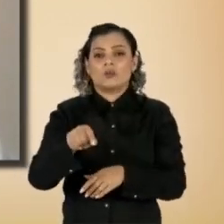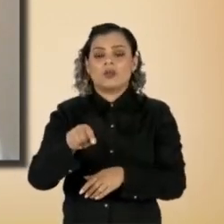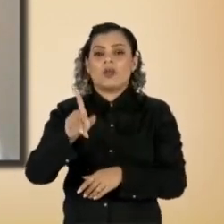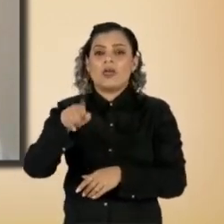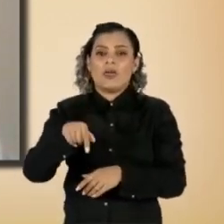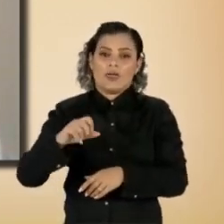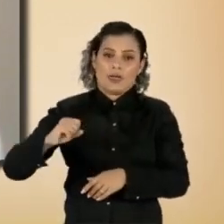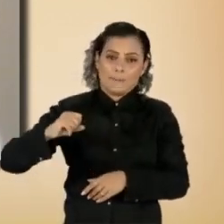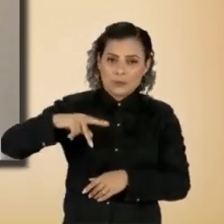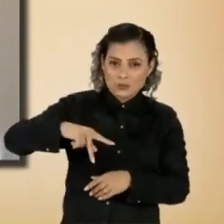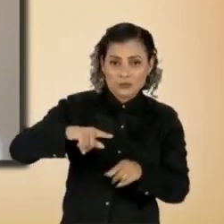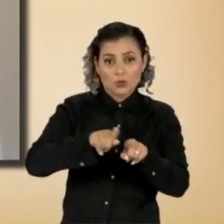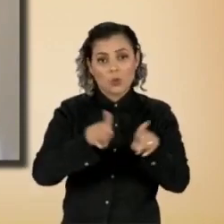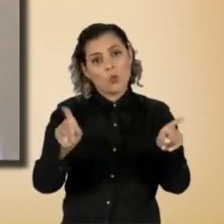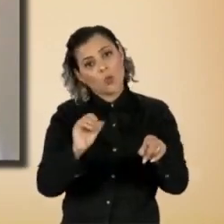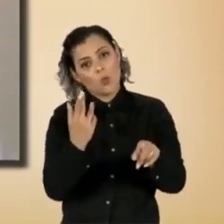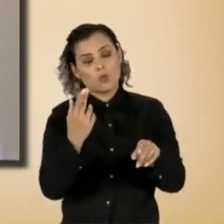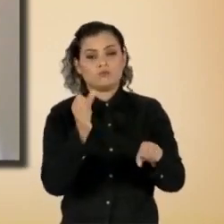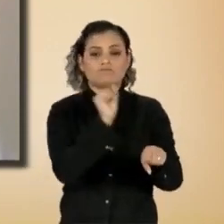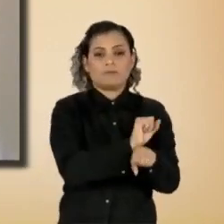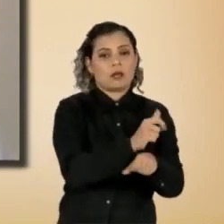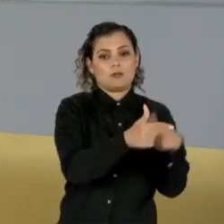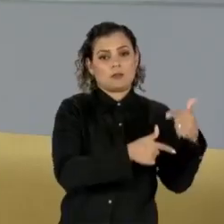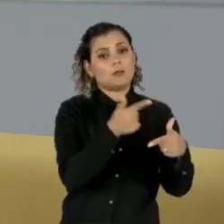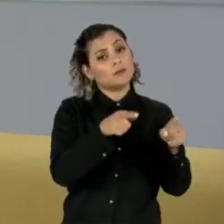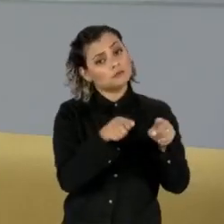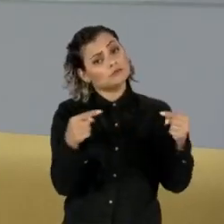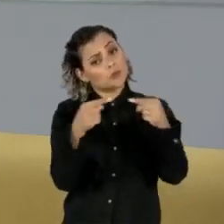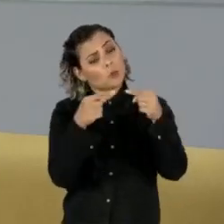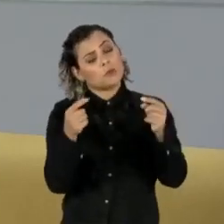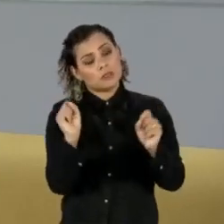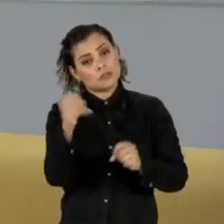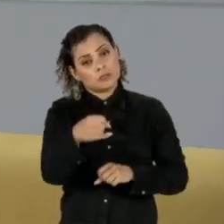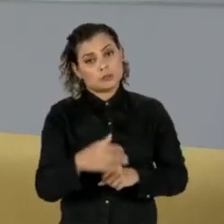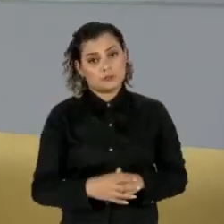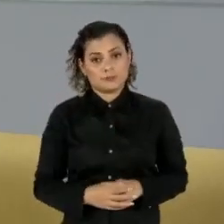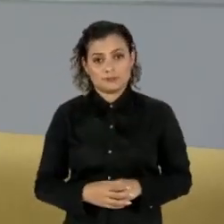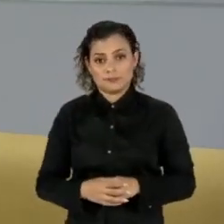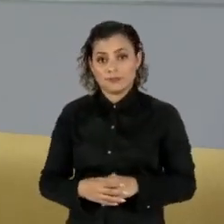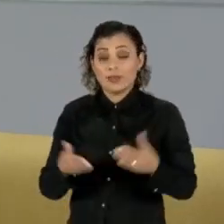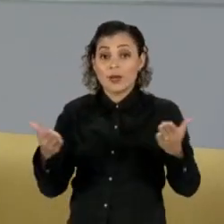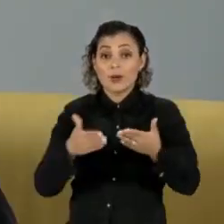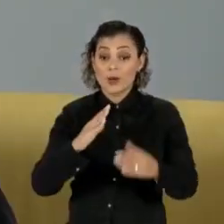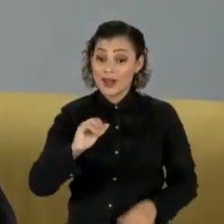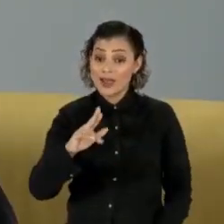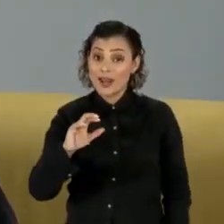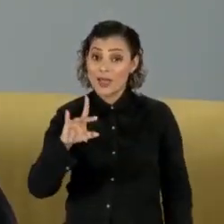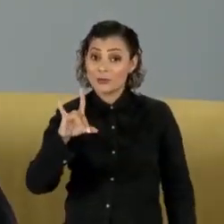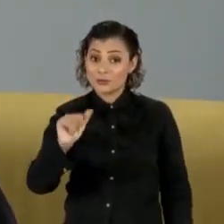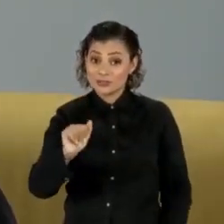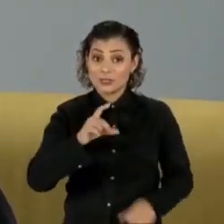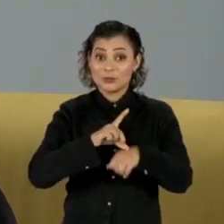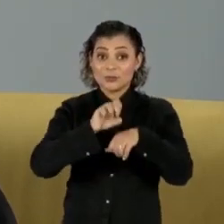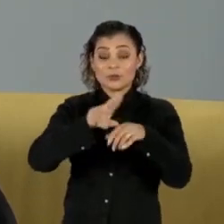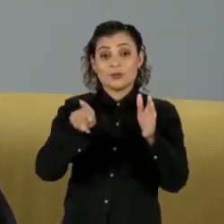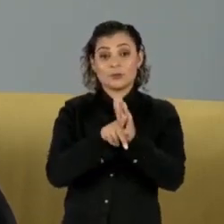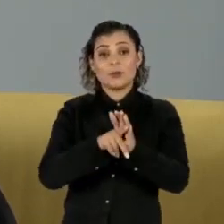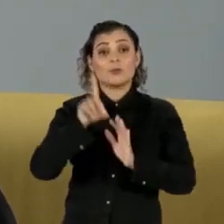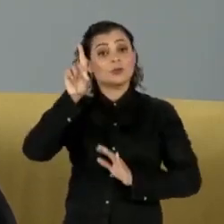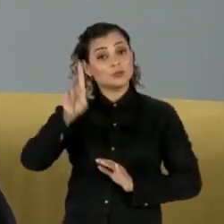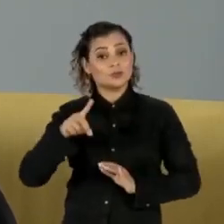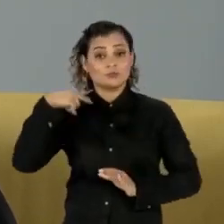da reserva ou da inatividade, me parece que bem adequado. Bom, e a doutora Cláudia Luna, especialista em direito